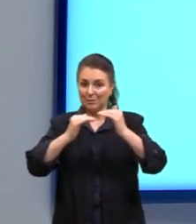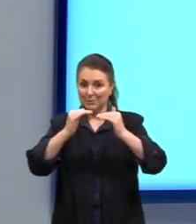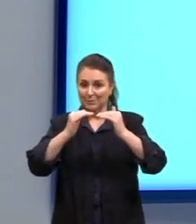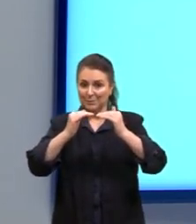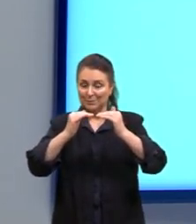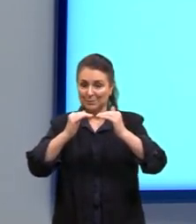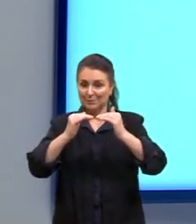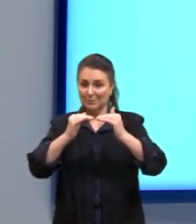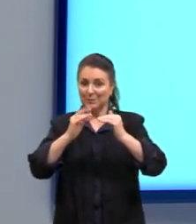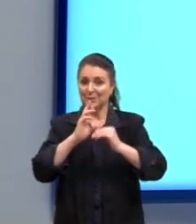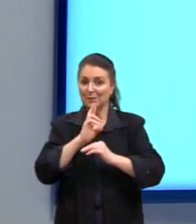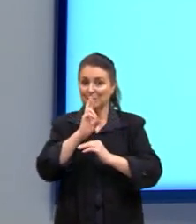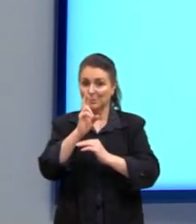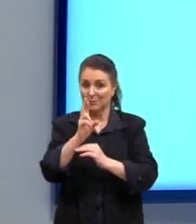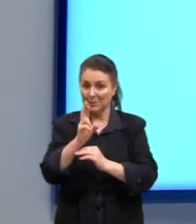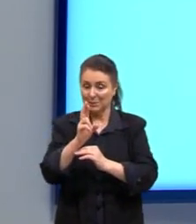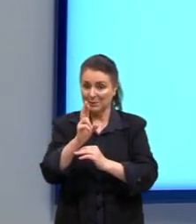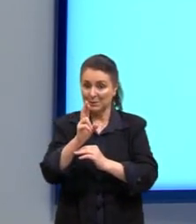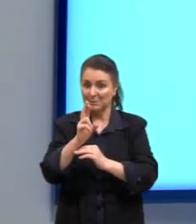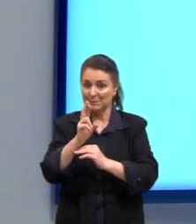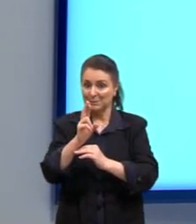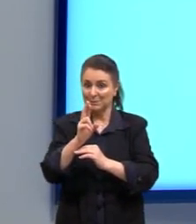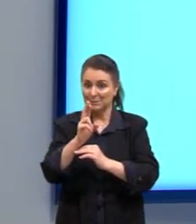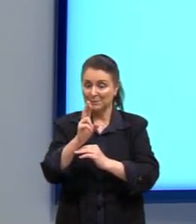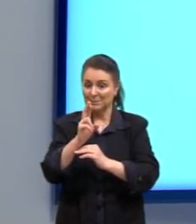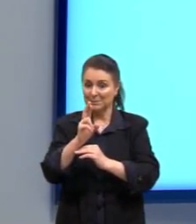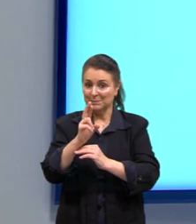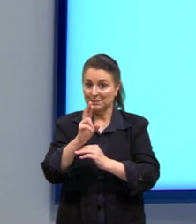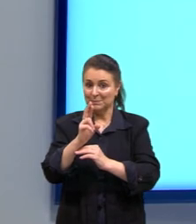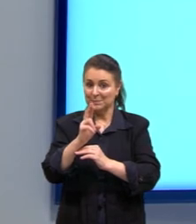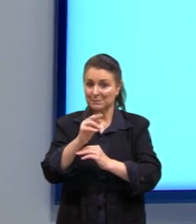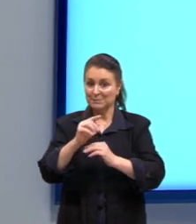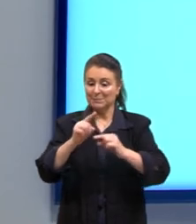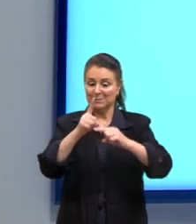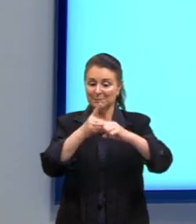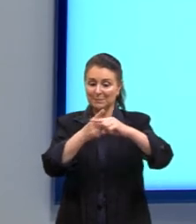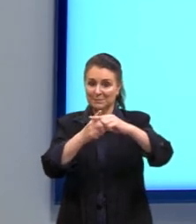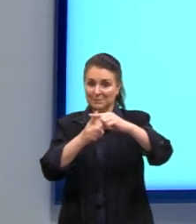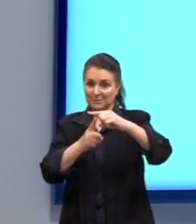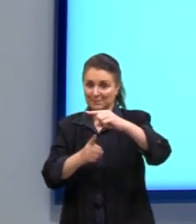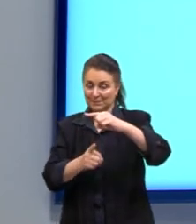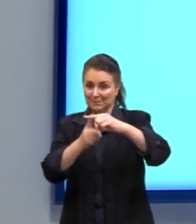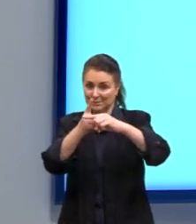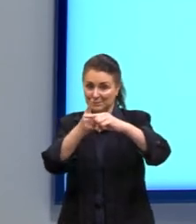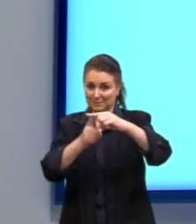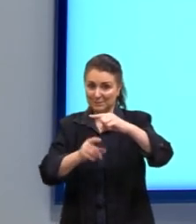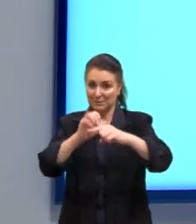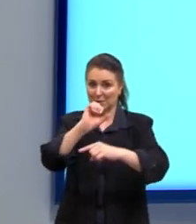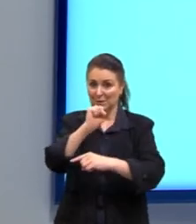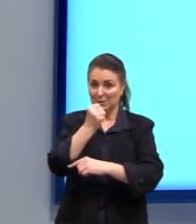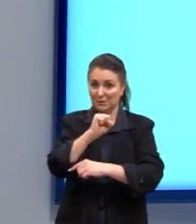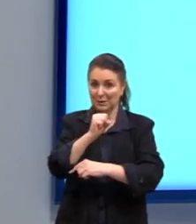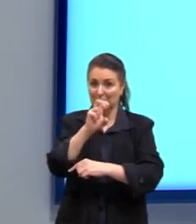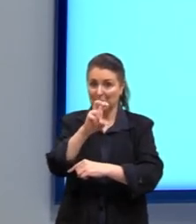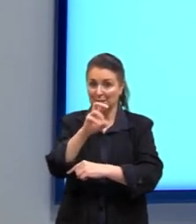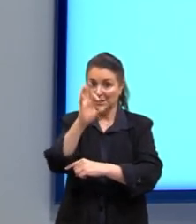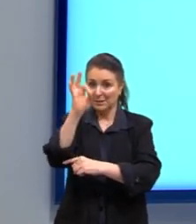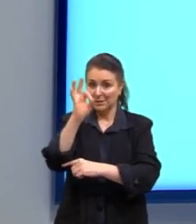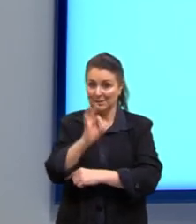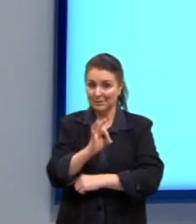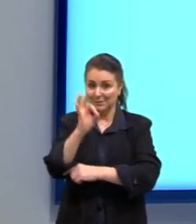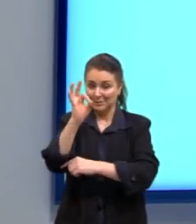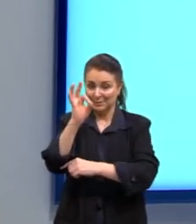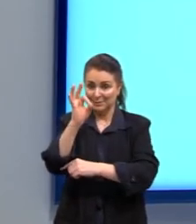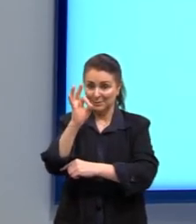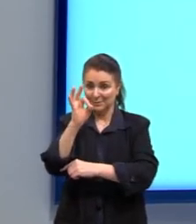mais 90 e dividimos por 2. Então, a mediana seria de 85%.